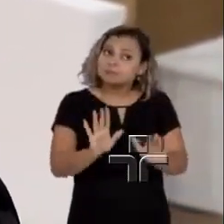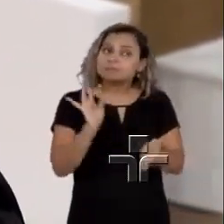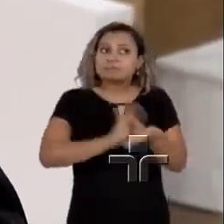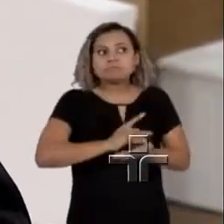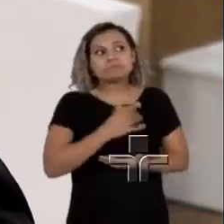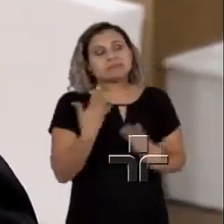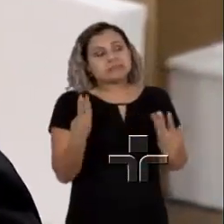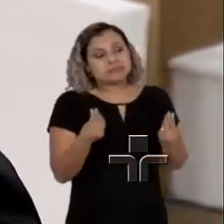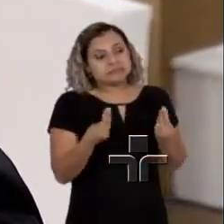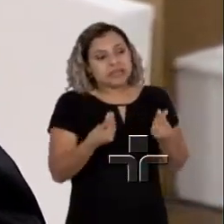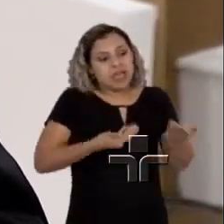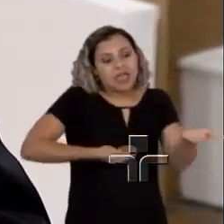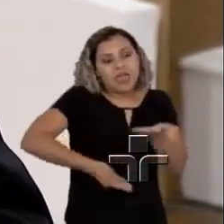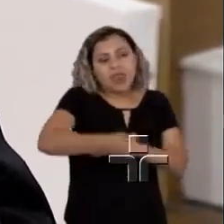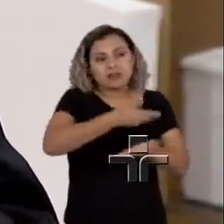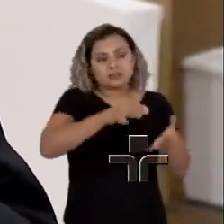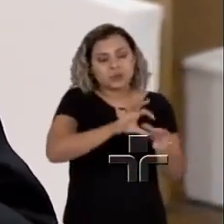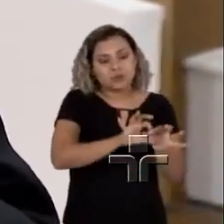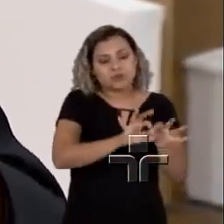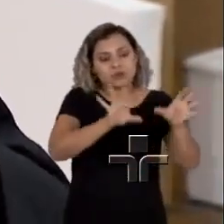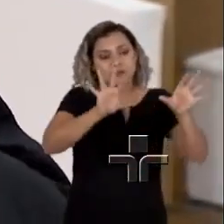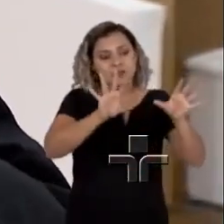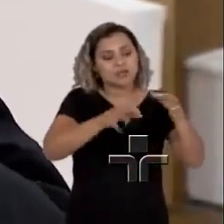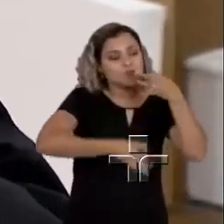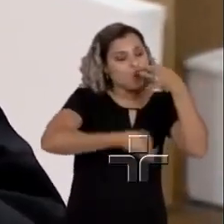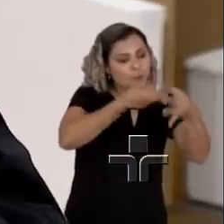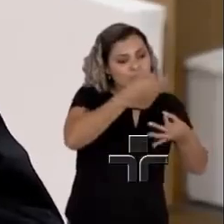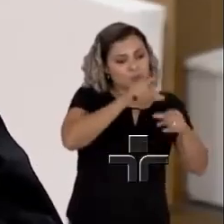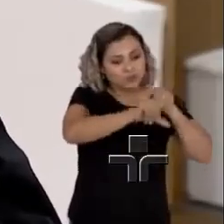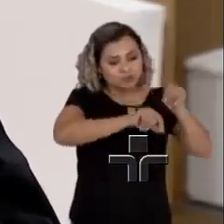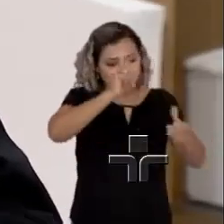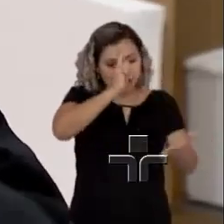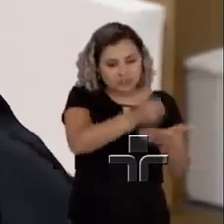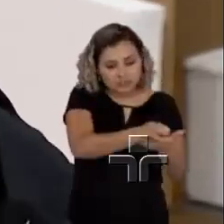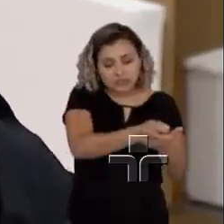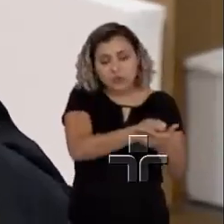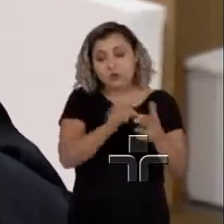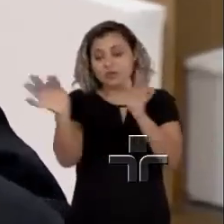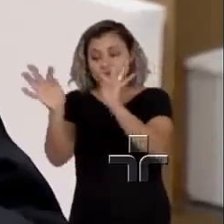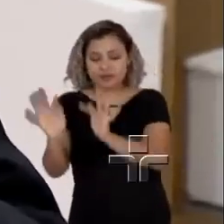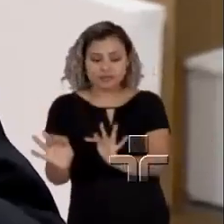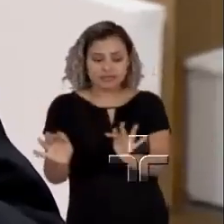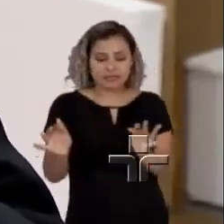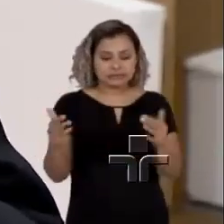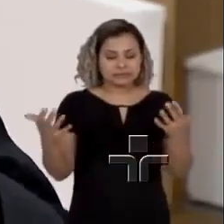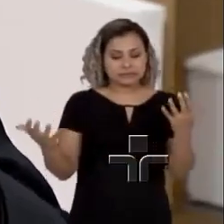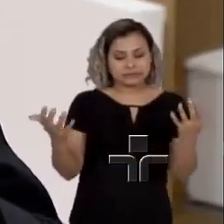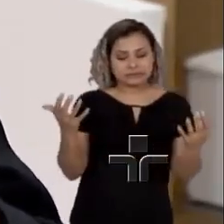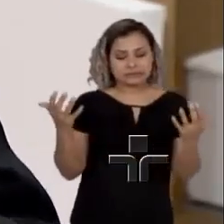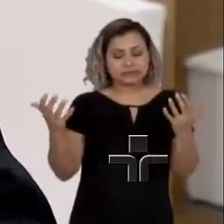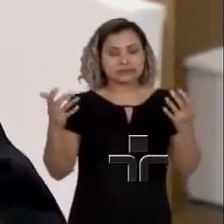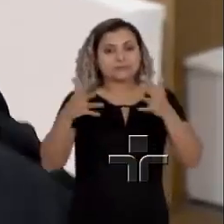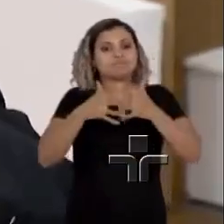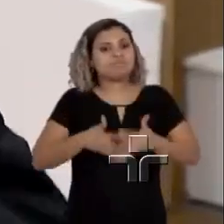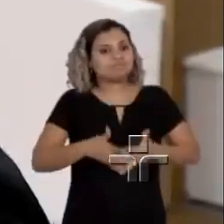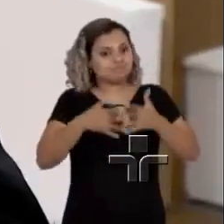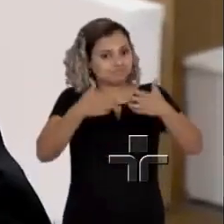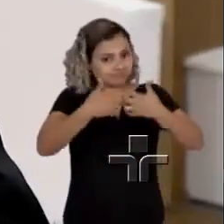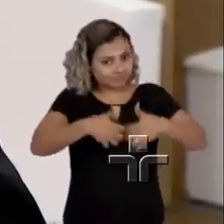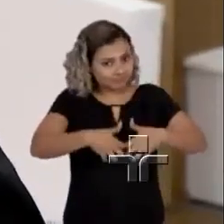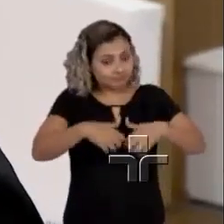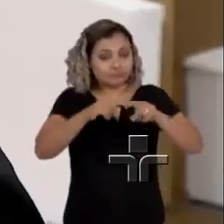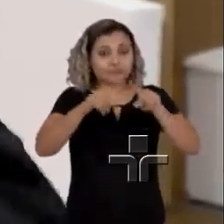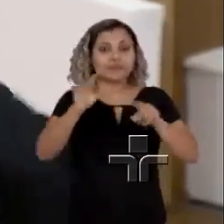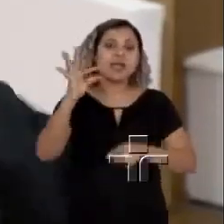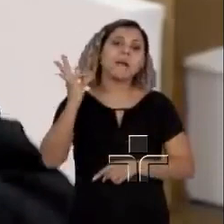a relação entre livre-arbítrio e a felicidade torna isso complexo. Mas eu entendo, Bárbara, que hoje, retomando a história da